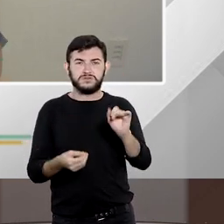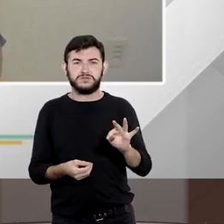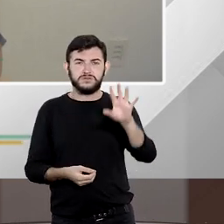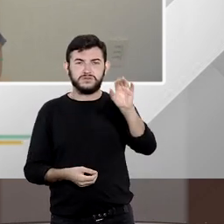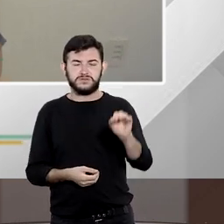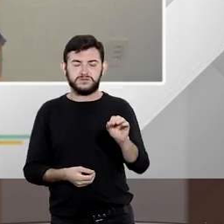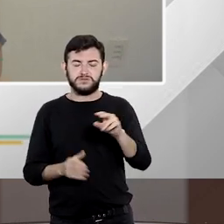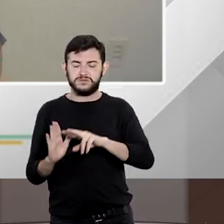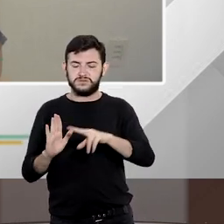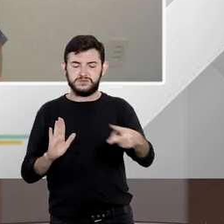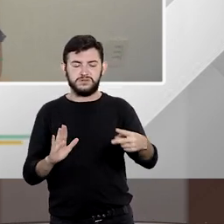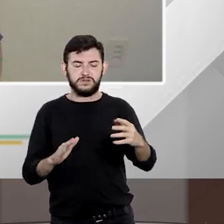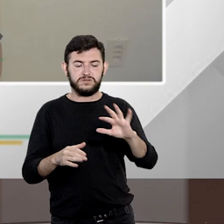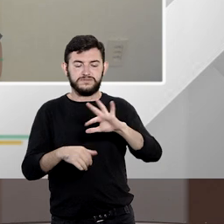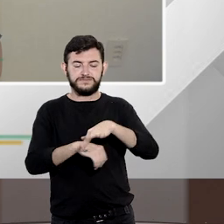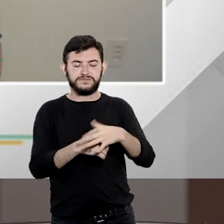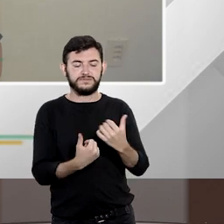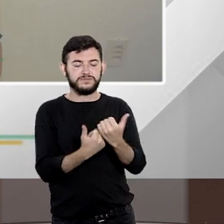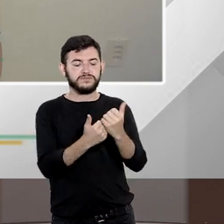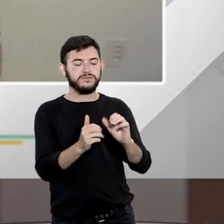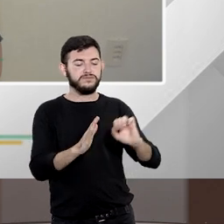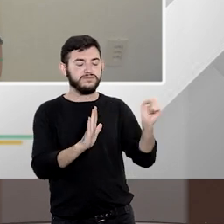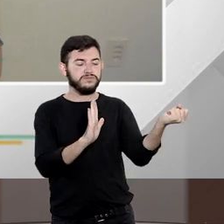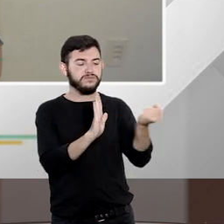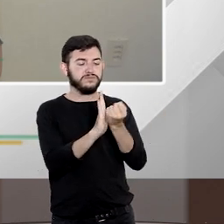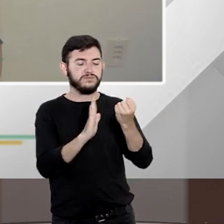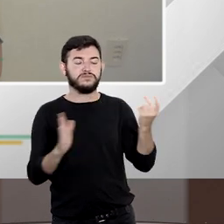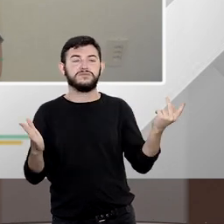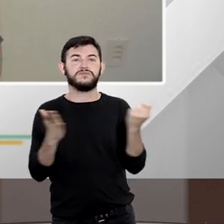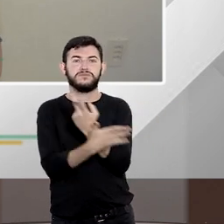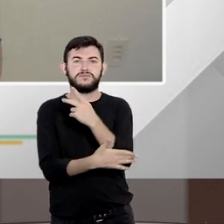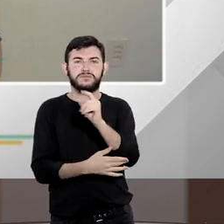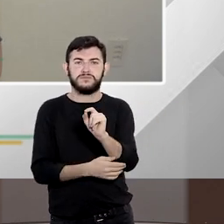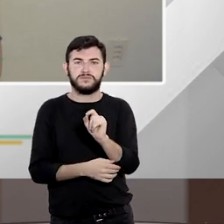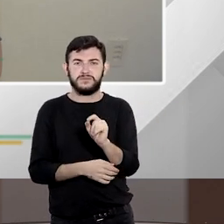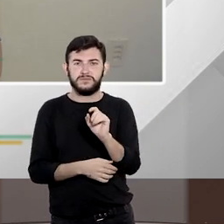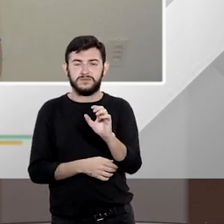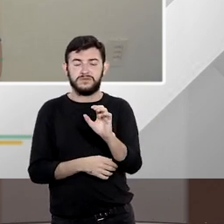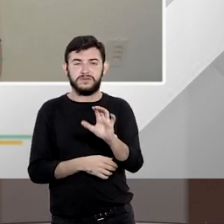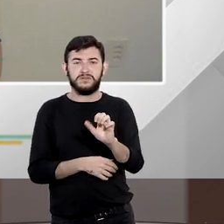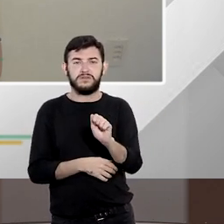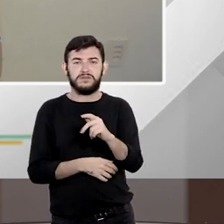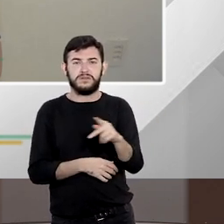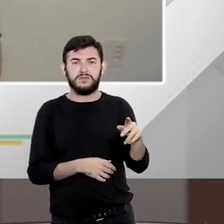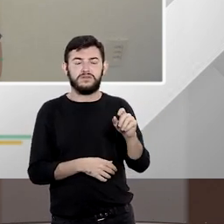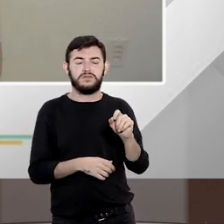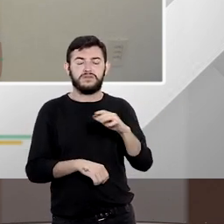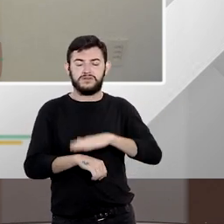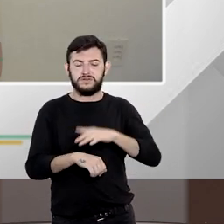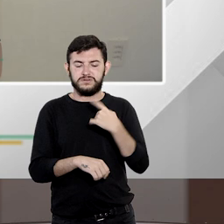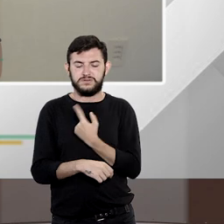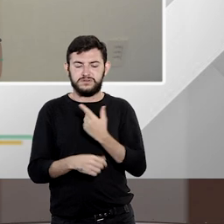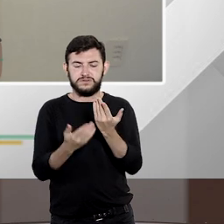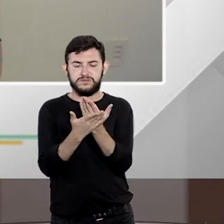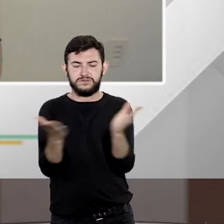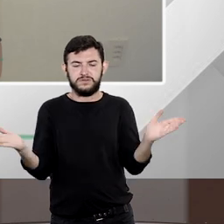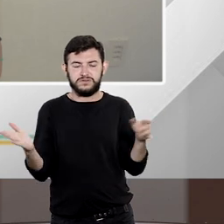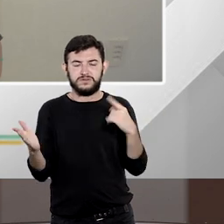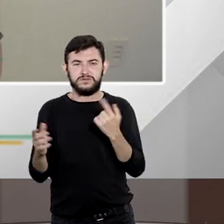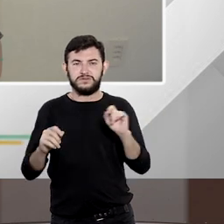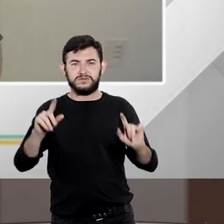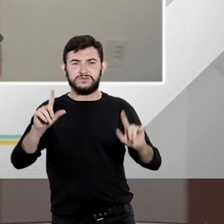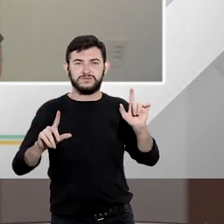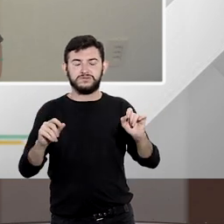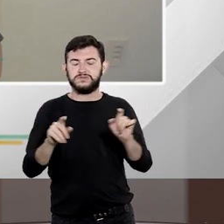causou ao patrimônio e a mesma coisa acontece na ACP voltando para a ACP lá que a gente iniciou o programa a mesma coisa acontece com a